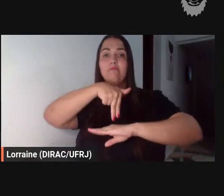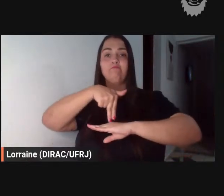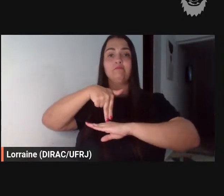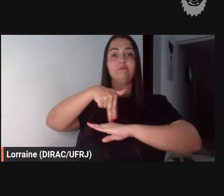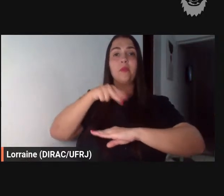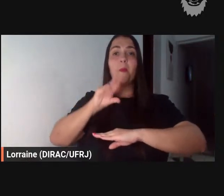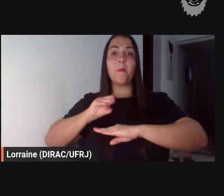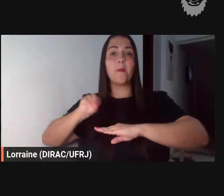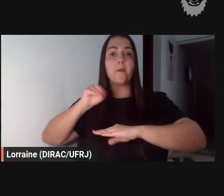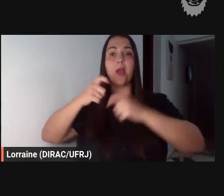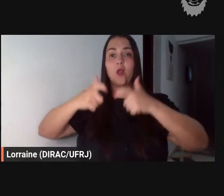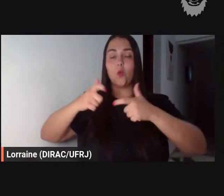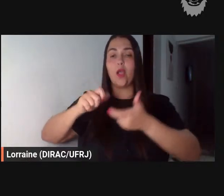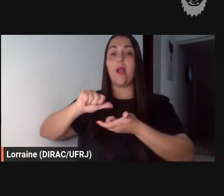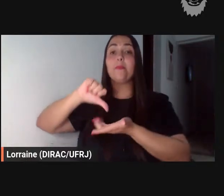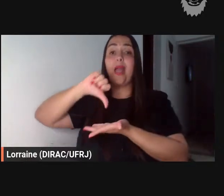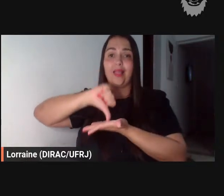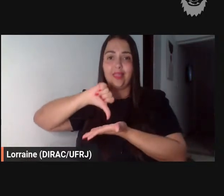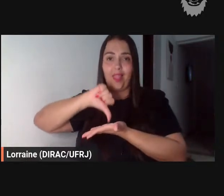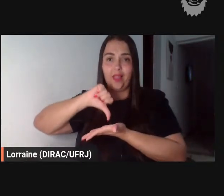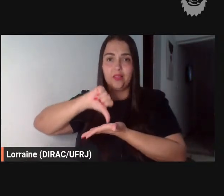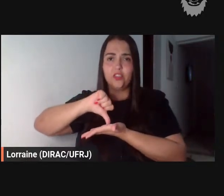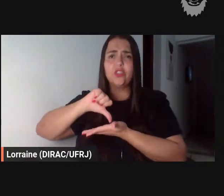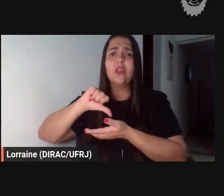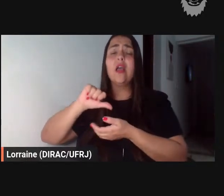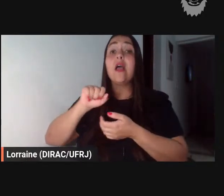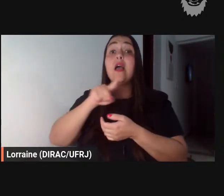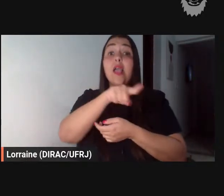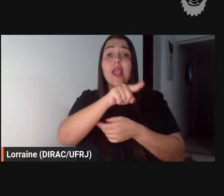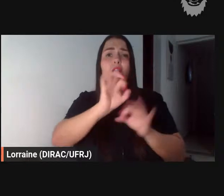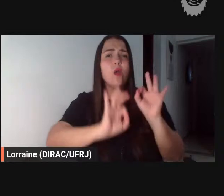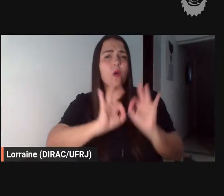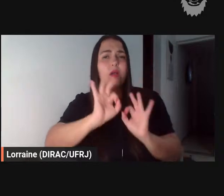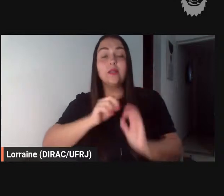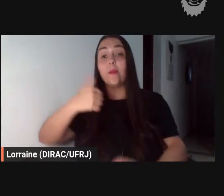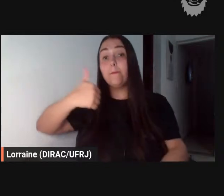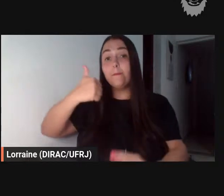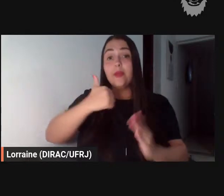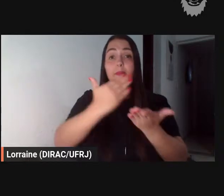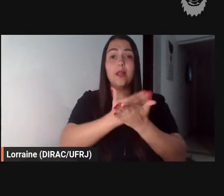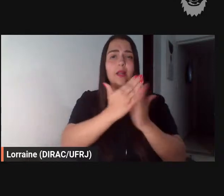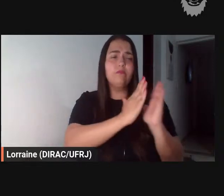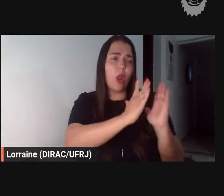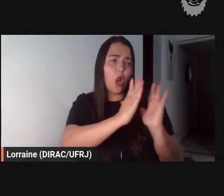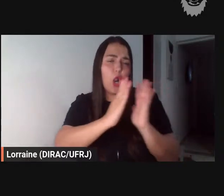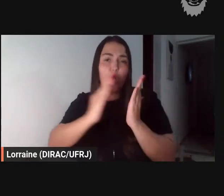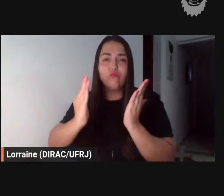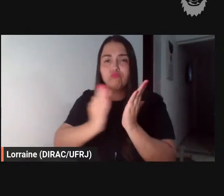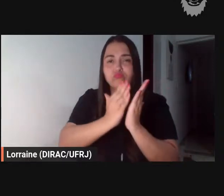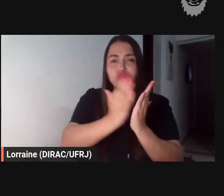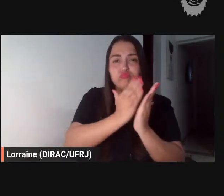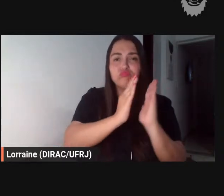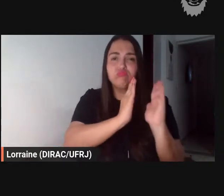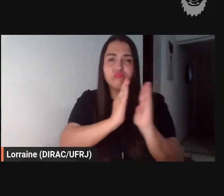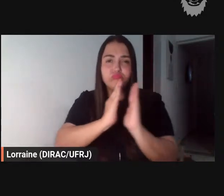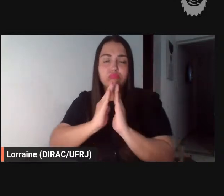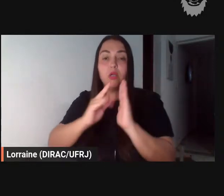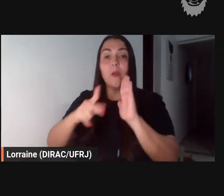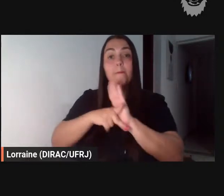organiza as primeiras coletâneas de fábulas exóticas de que temos notícias